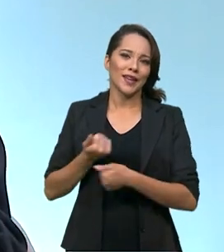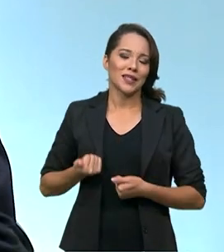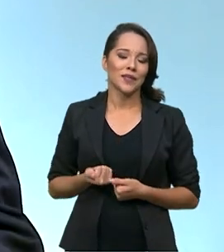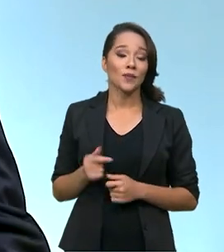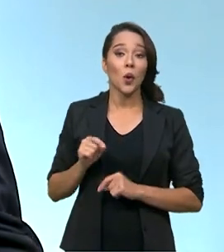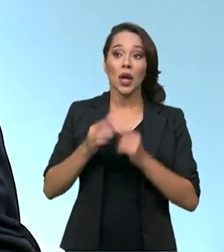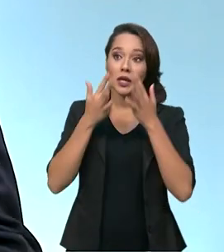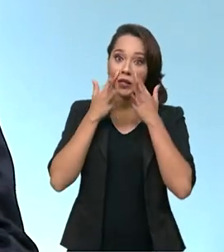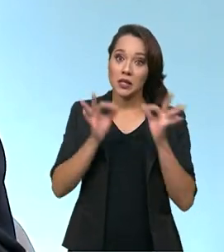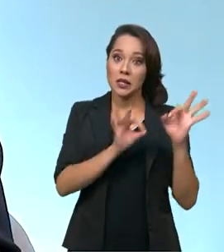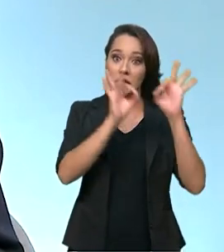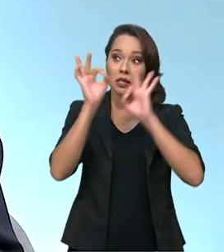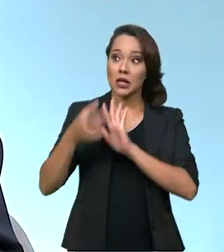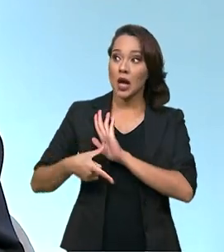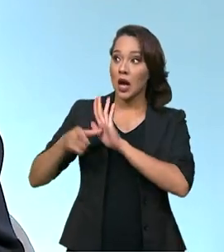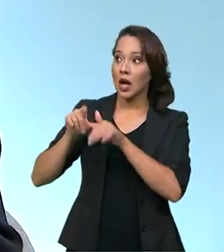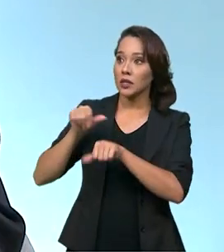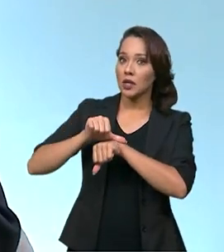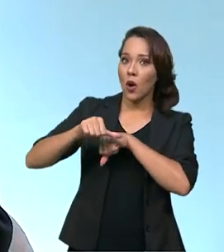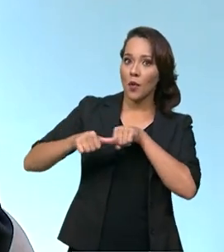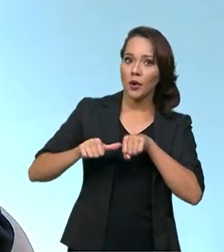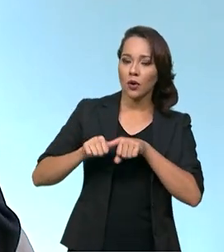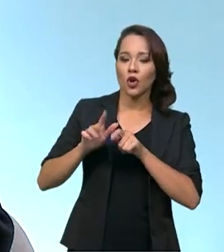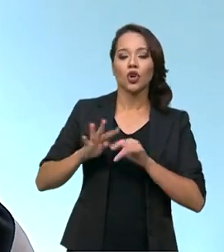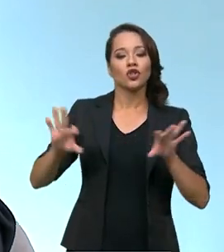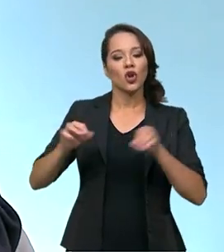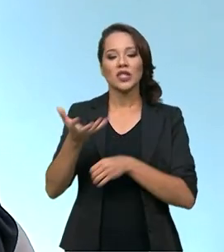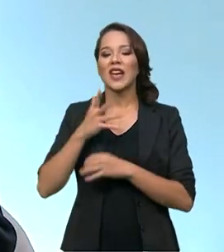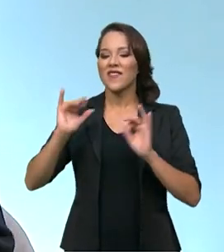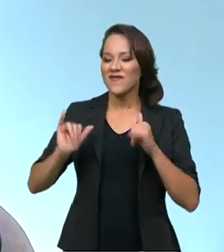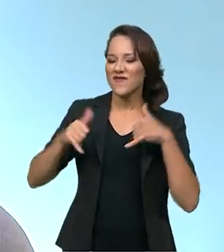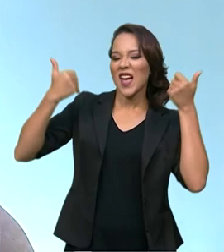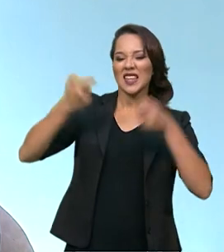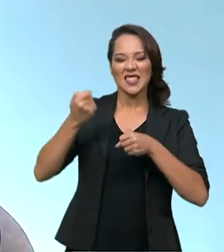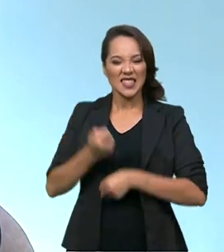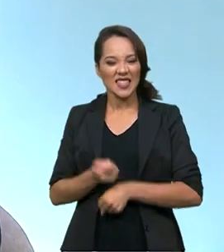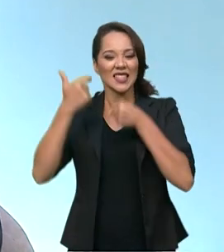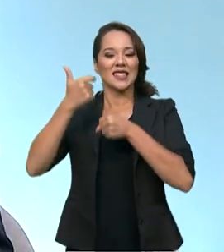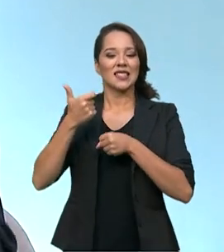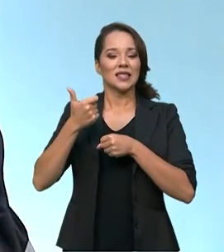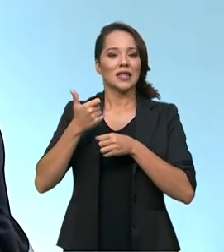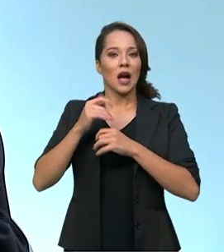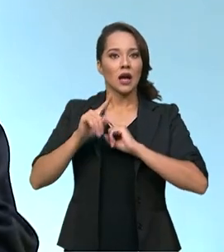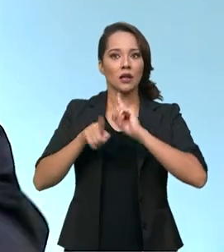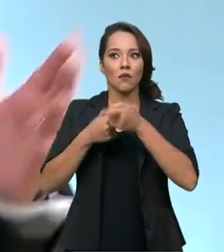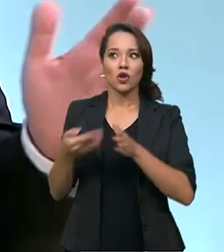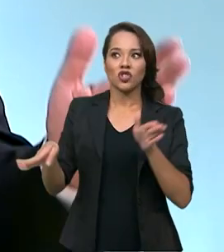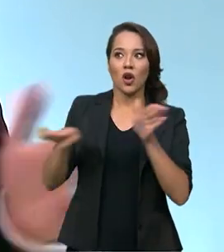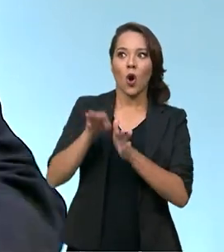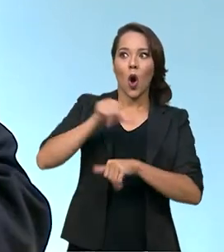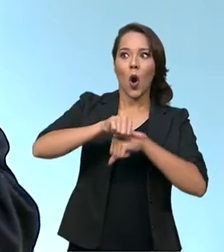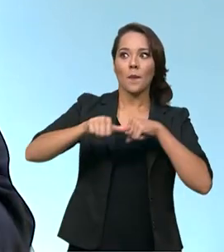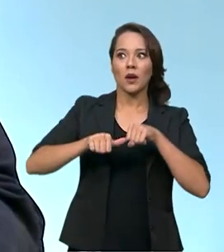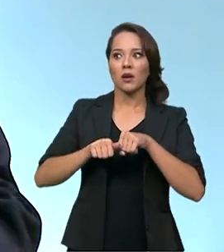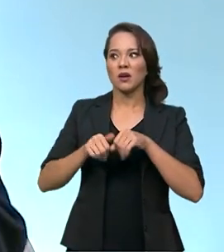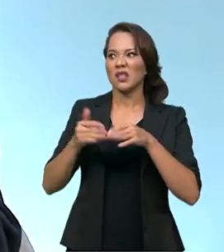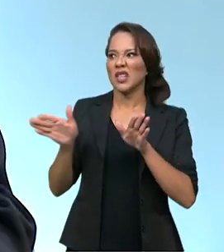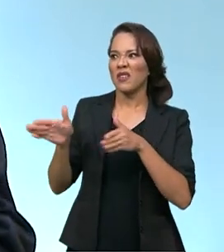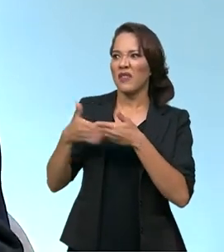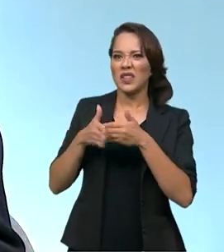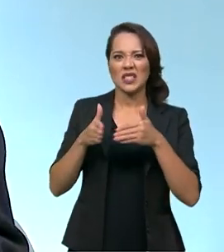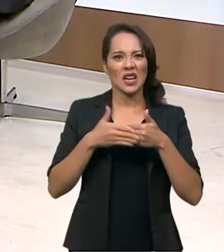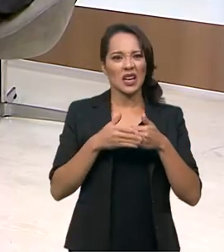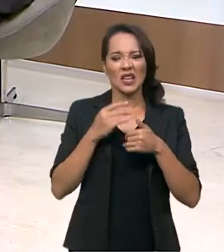O que assistimos antes da Ômicron? Todos querendo fazer festas de Réveillon. Aí a Ômicron, ah, não dá, vai fechar